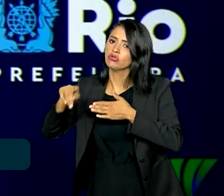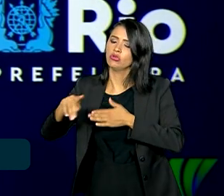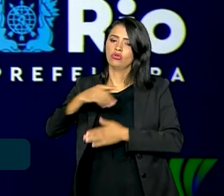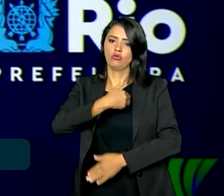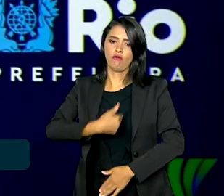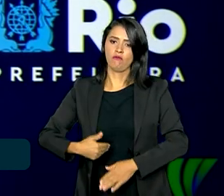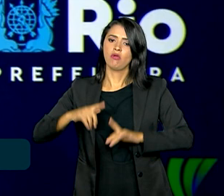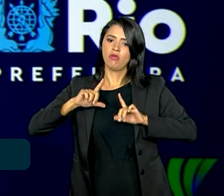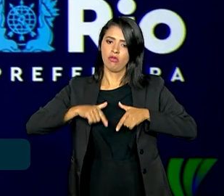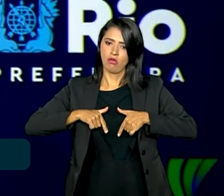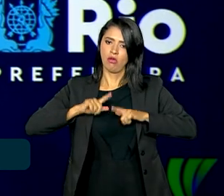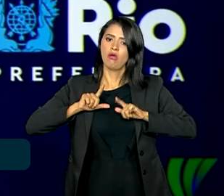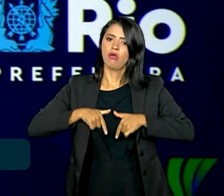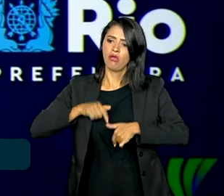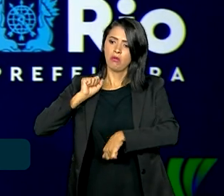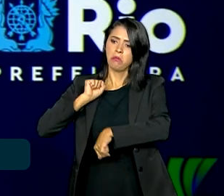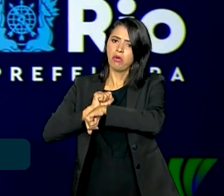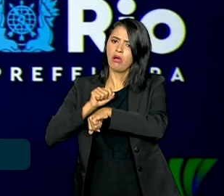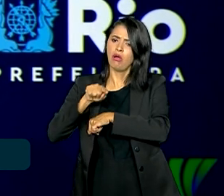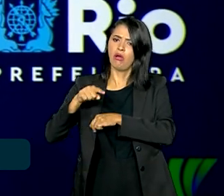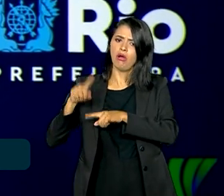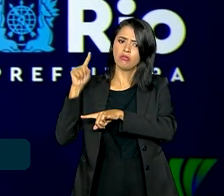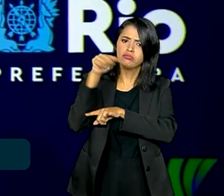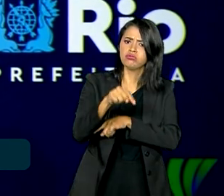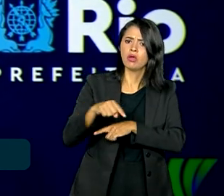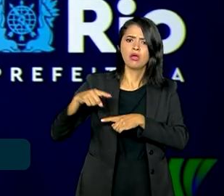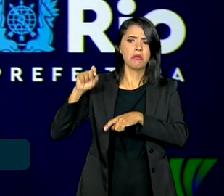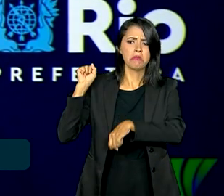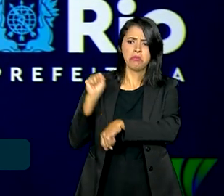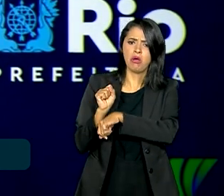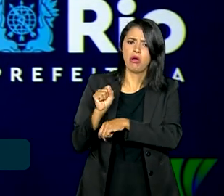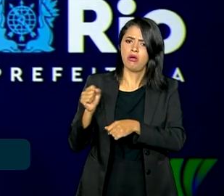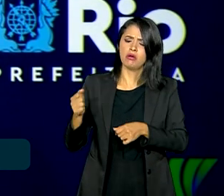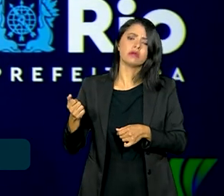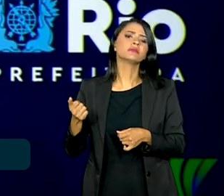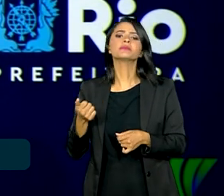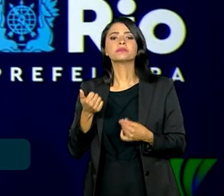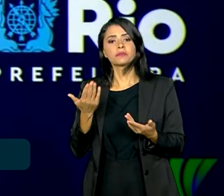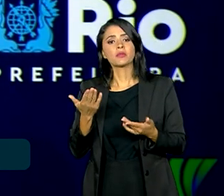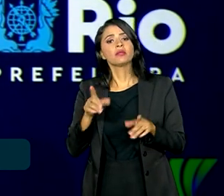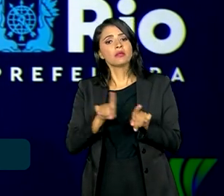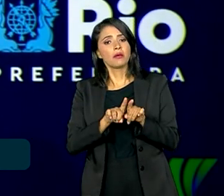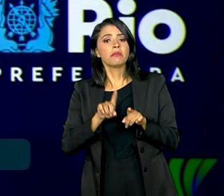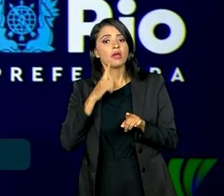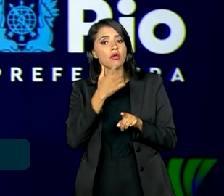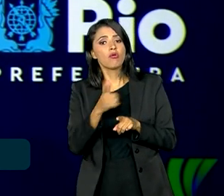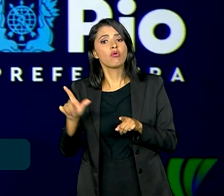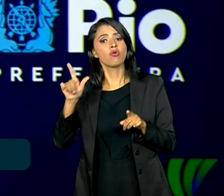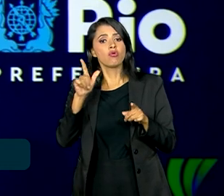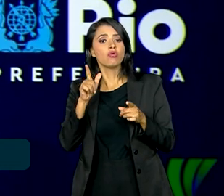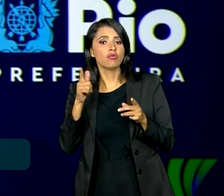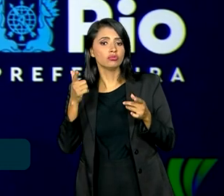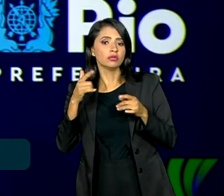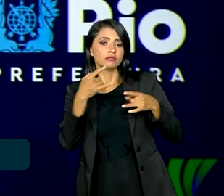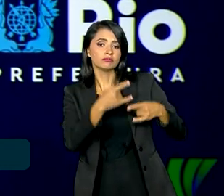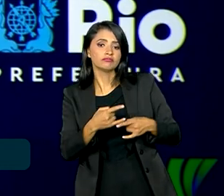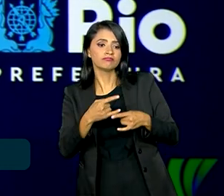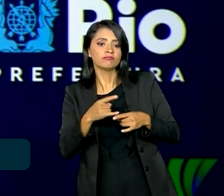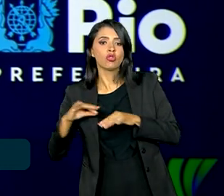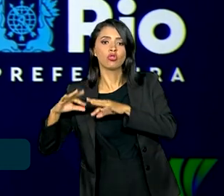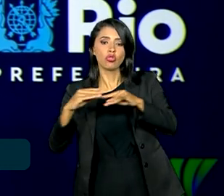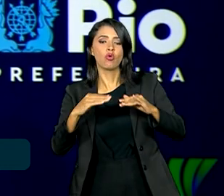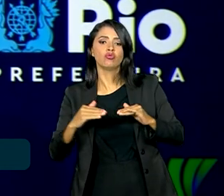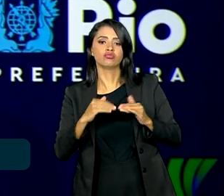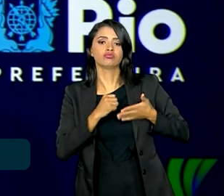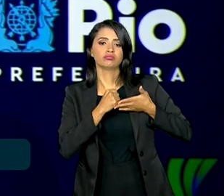reconsidere e suspenda imediatamente esta decisão. Destacou-se, a demais, virtual unanimidade